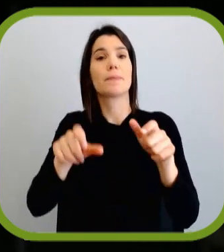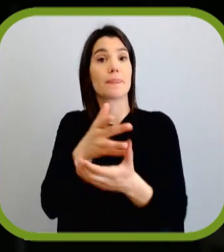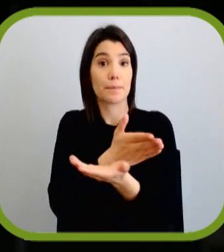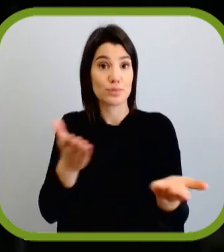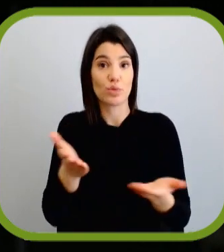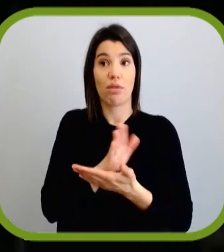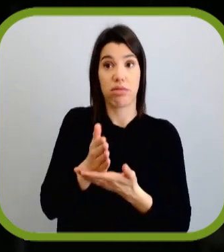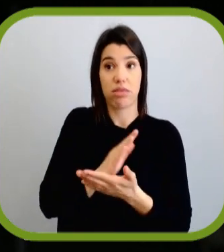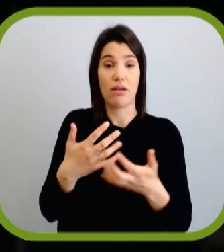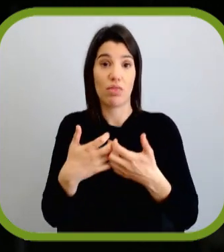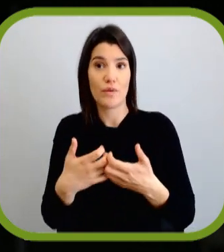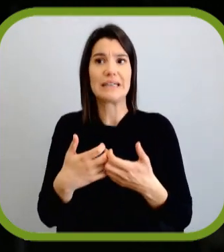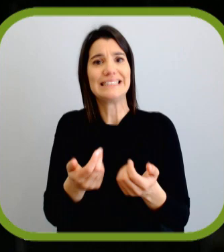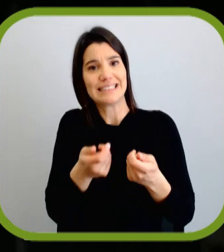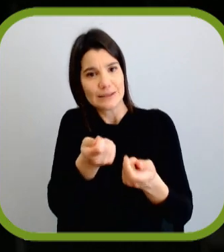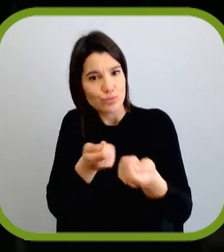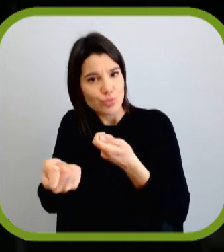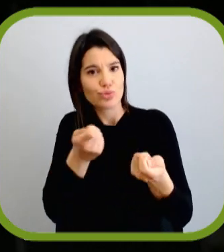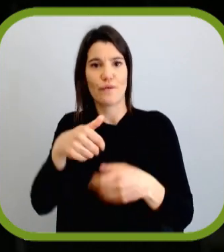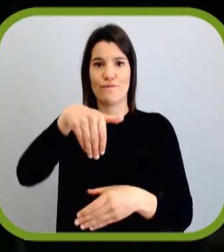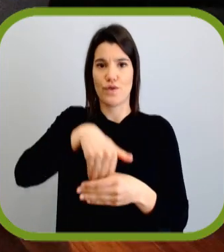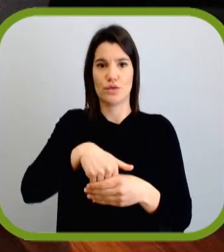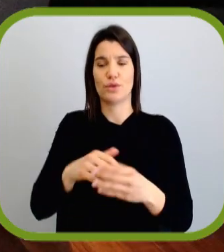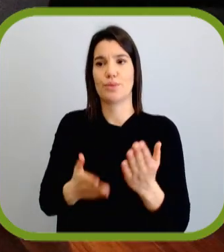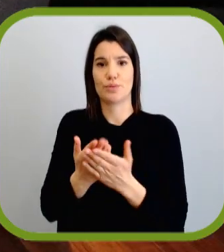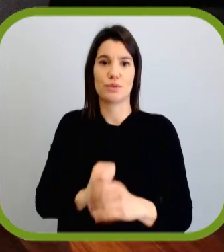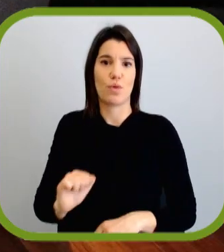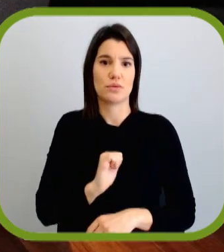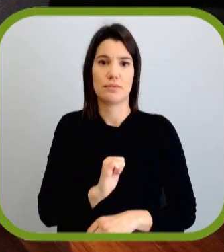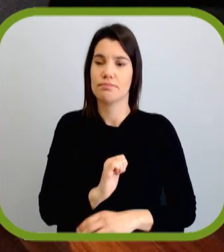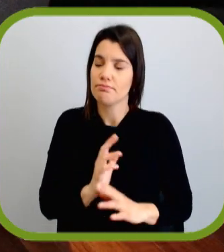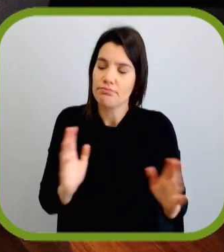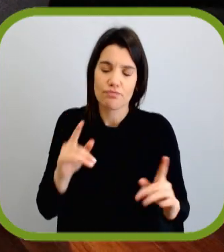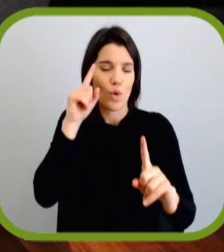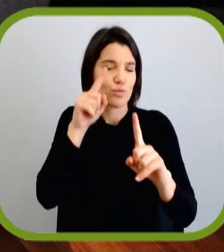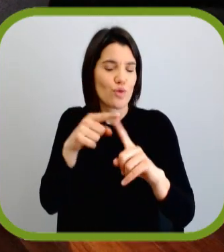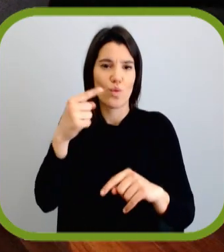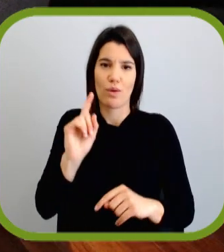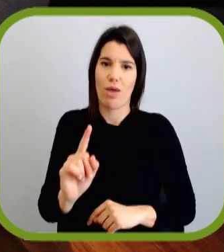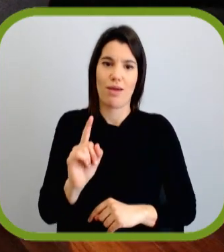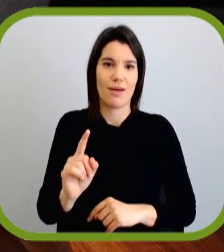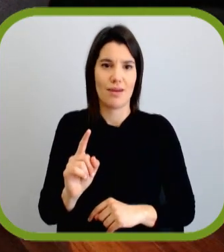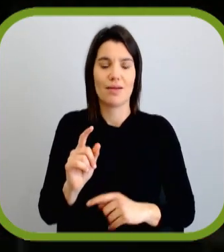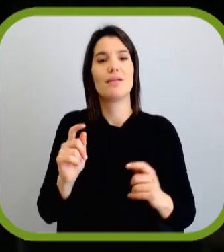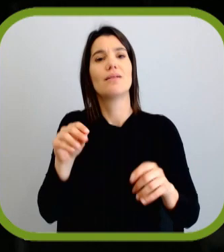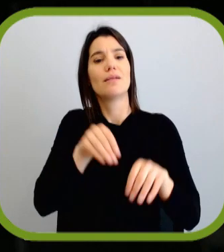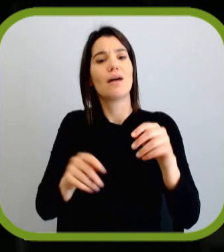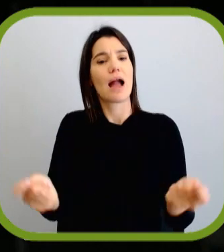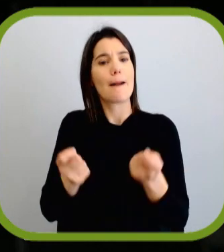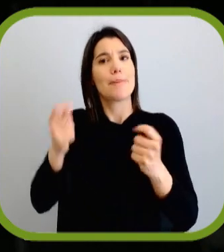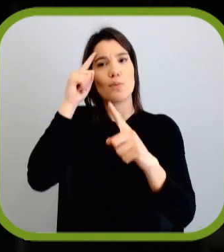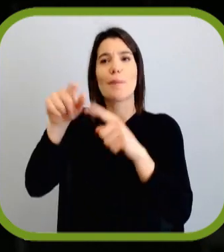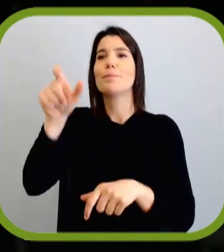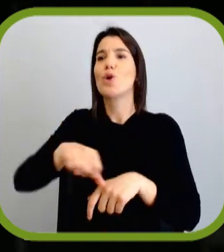transformar os eleitores indecisos em eleitores votantes na nossa proposta. Não há outro objetivo. As